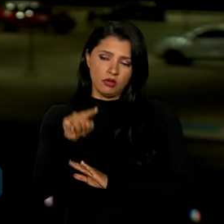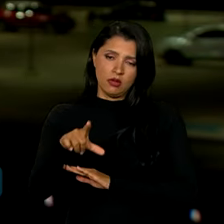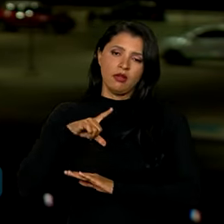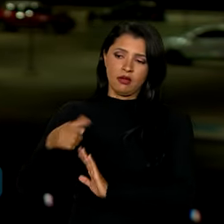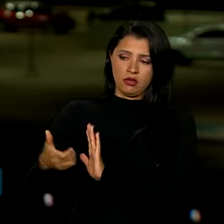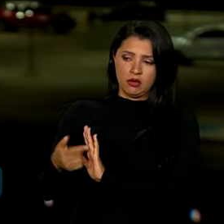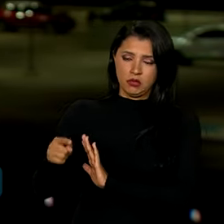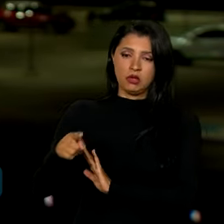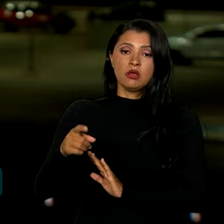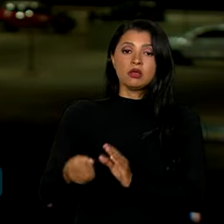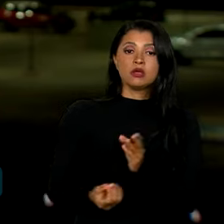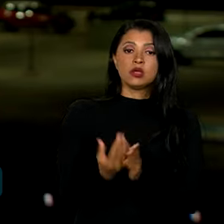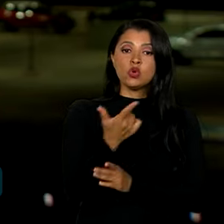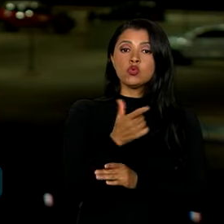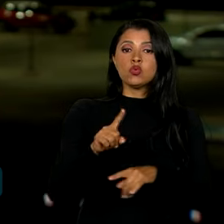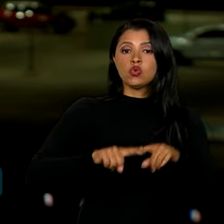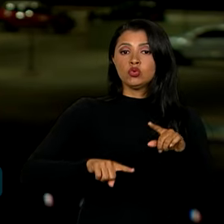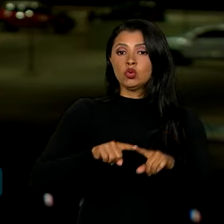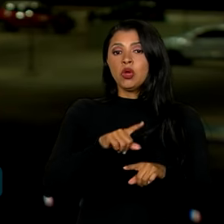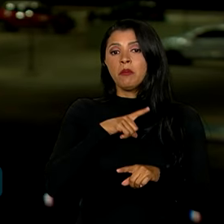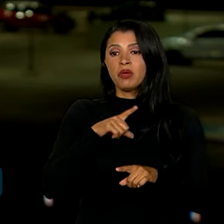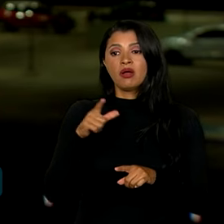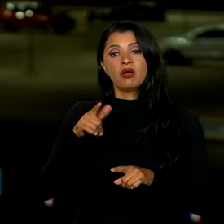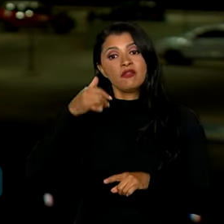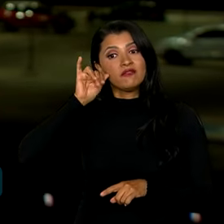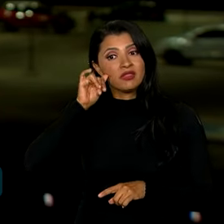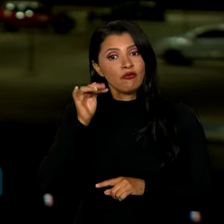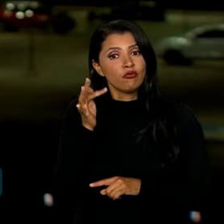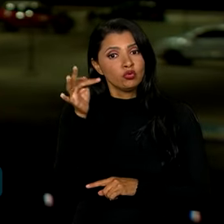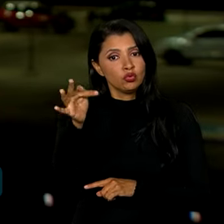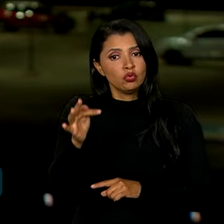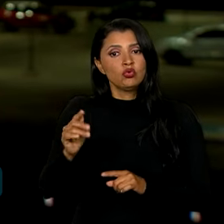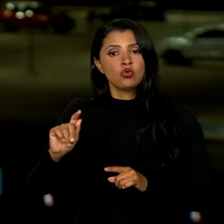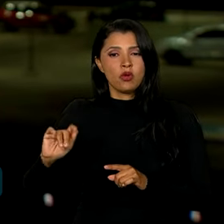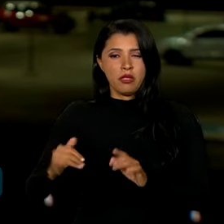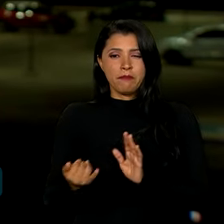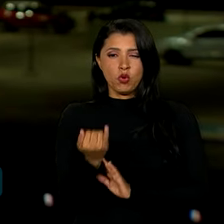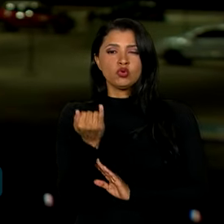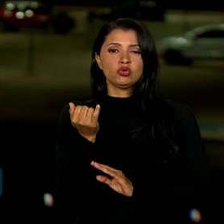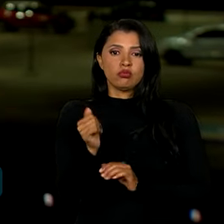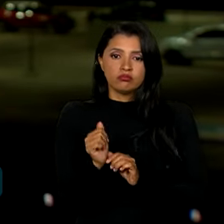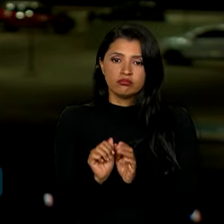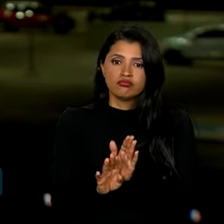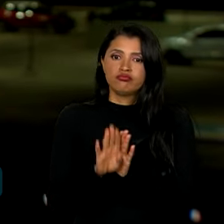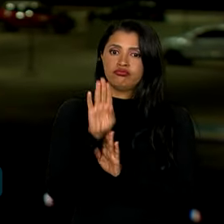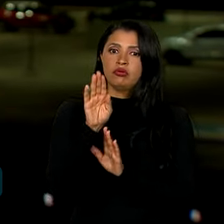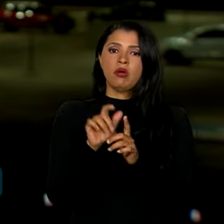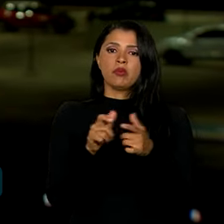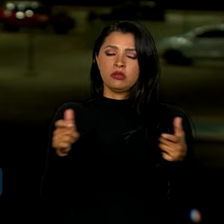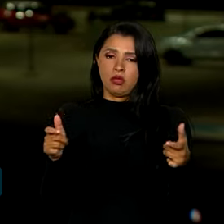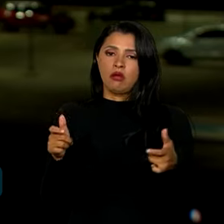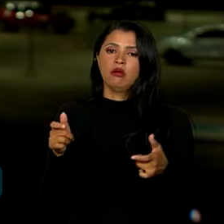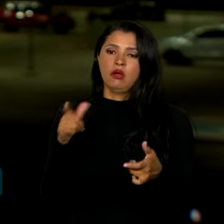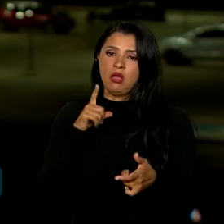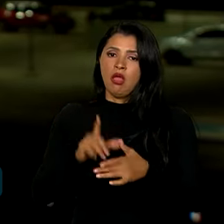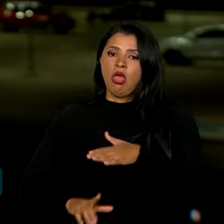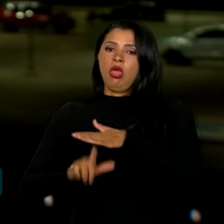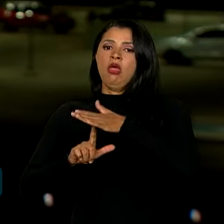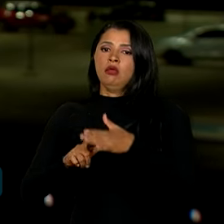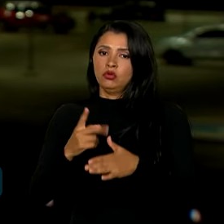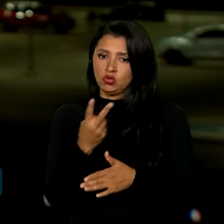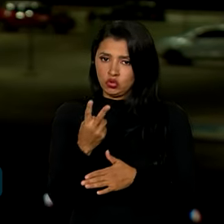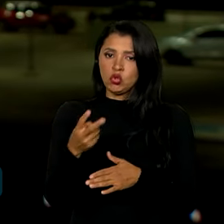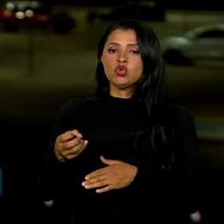instrumento para evitar aumento de impostos no futuro, uma espécie de trava que obriga a redução dos dois novos